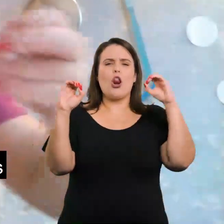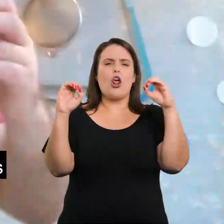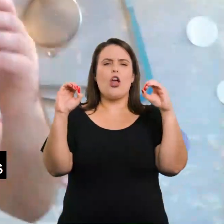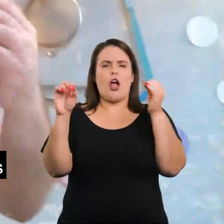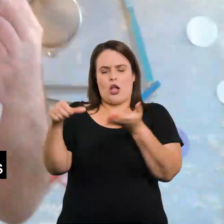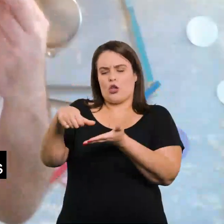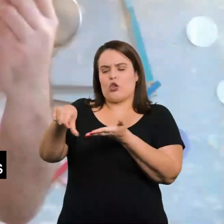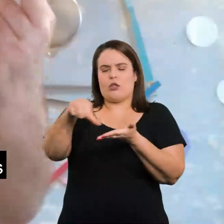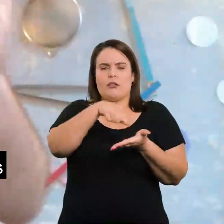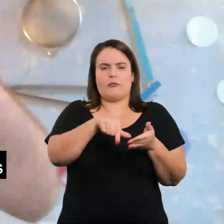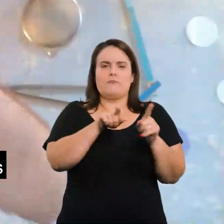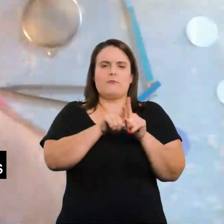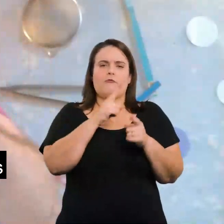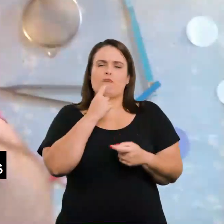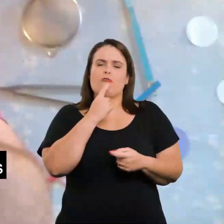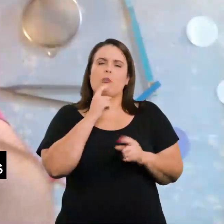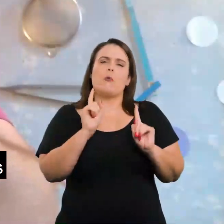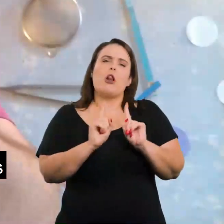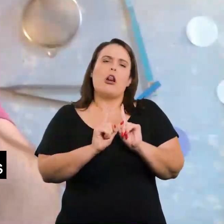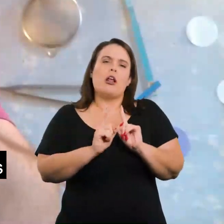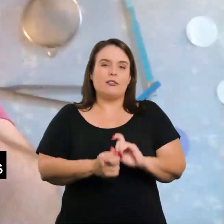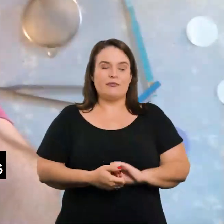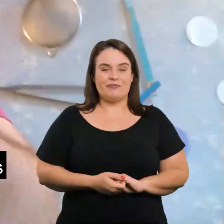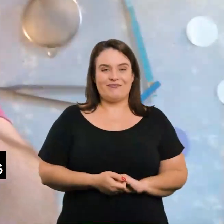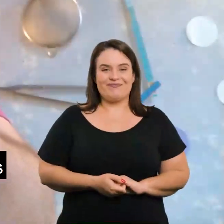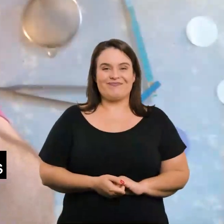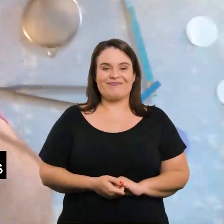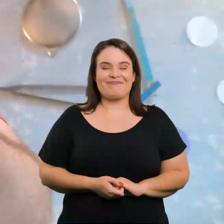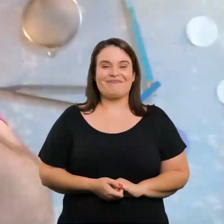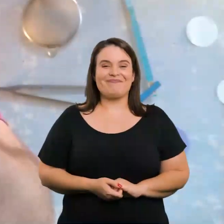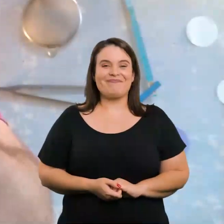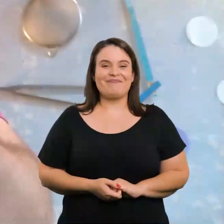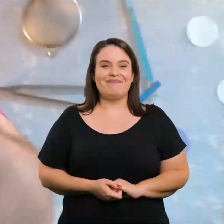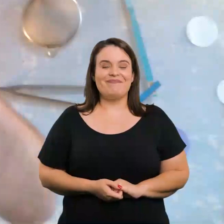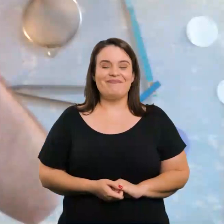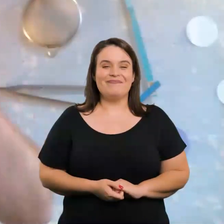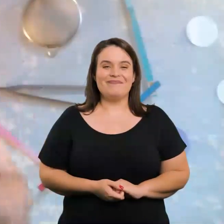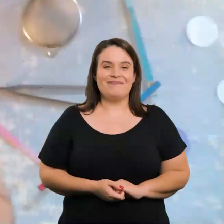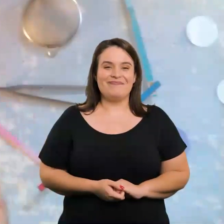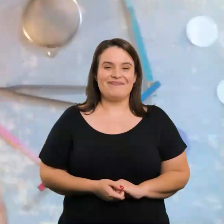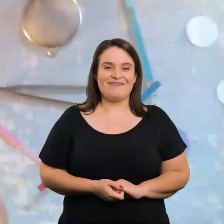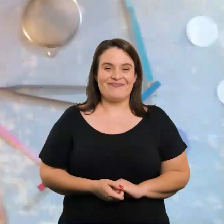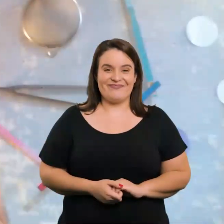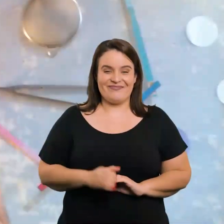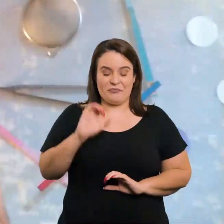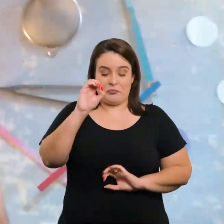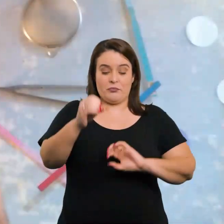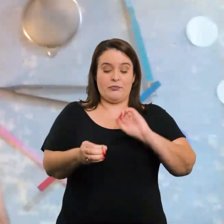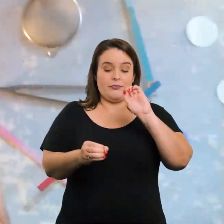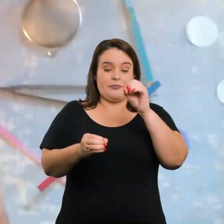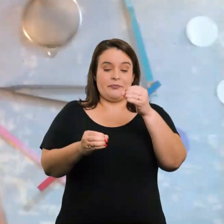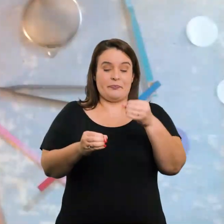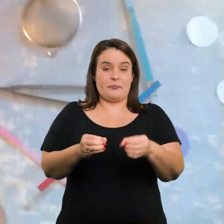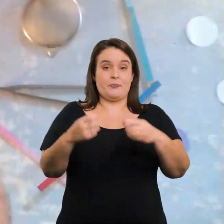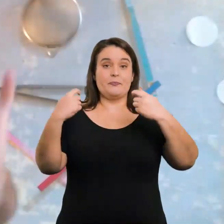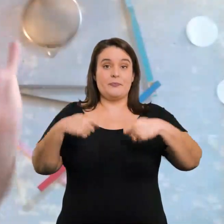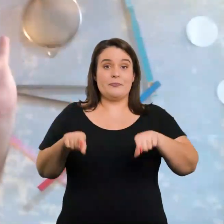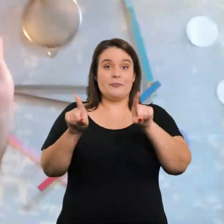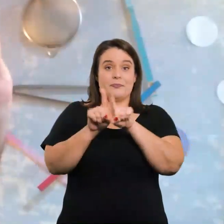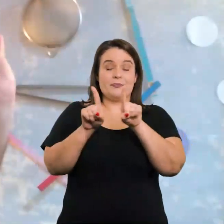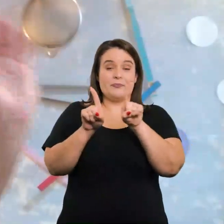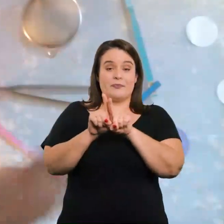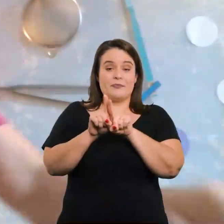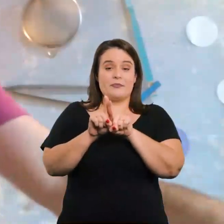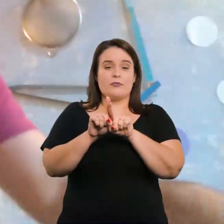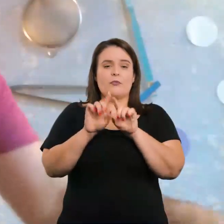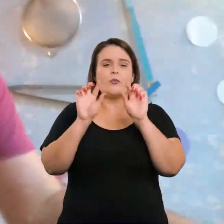dois rolinhos de fita durex vermelhinhas pequenininhas para usar essas duas coisas